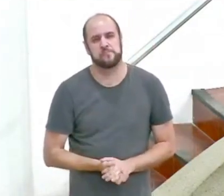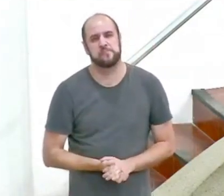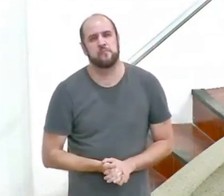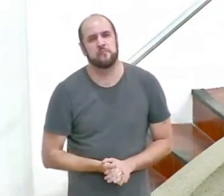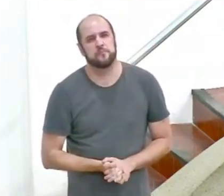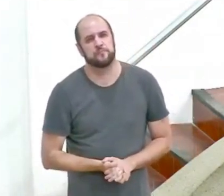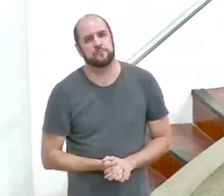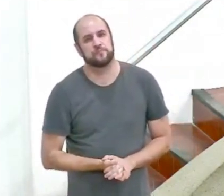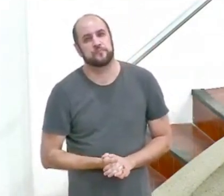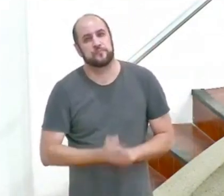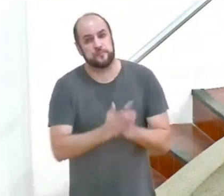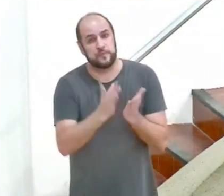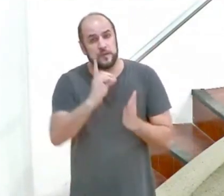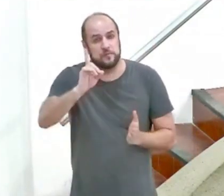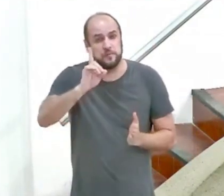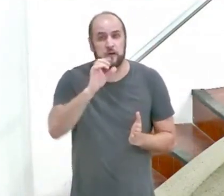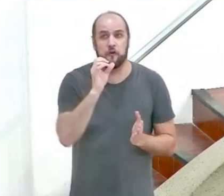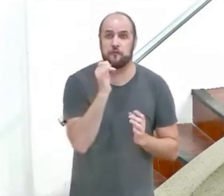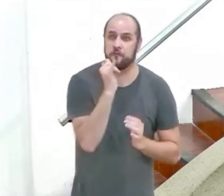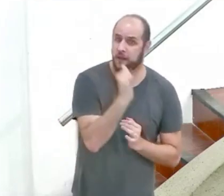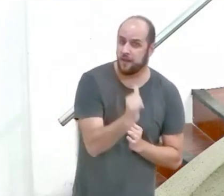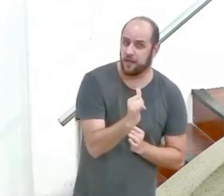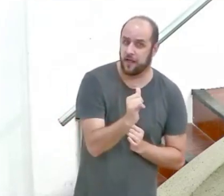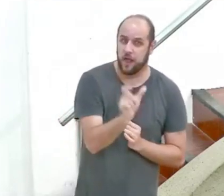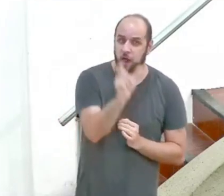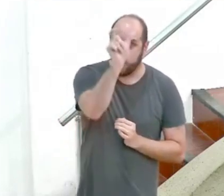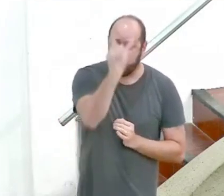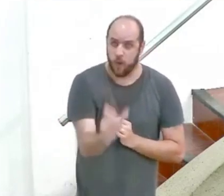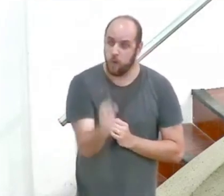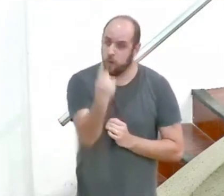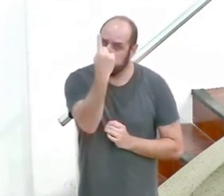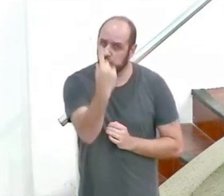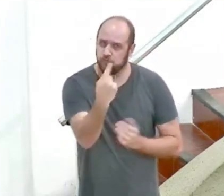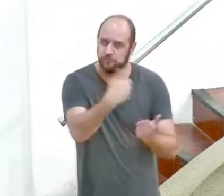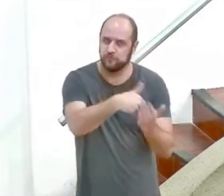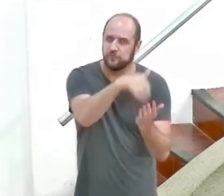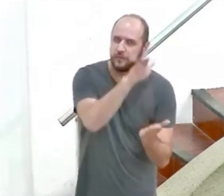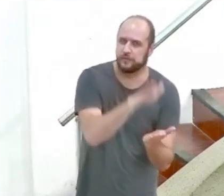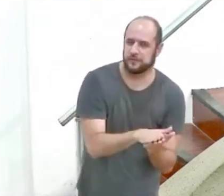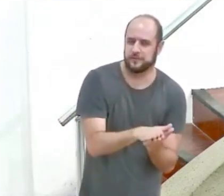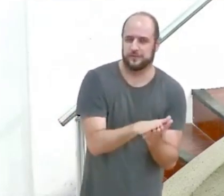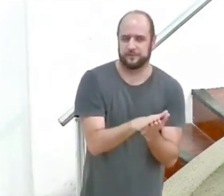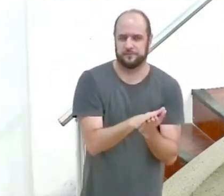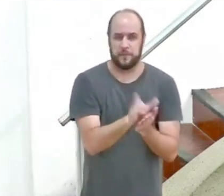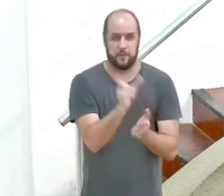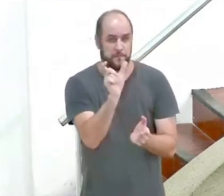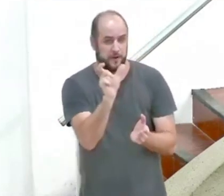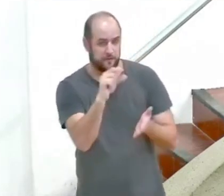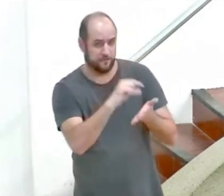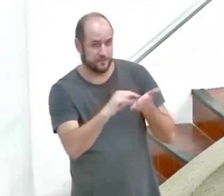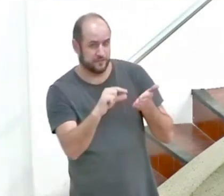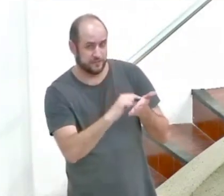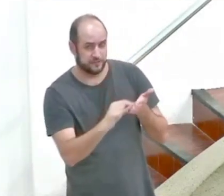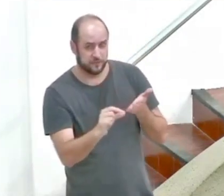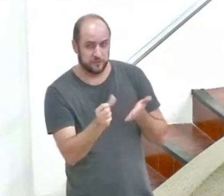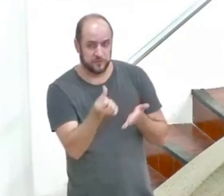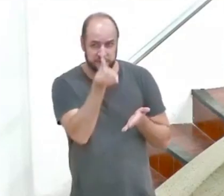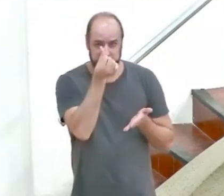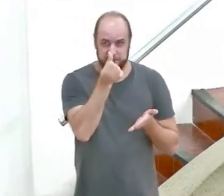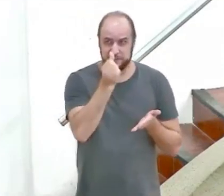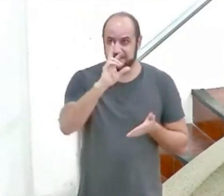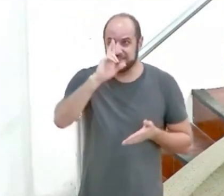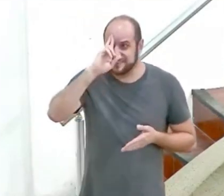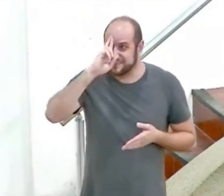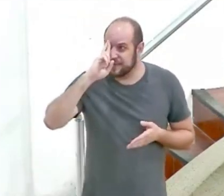o texto fala que uma pessoa específica da trindade é o vingador porque a palavra que está no verso 6 é que o Senhor